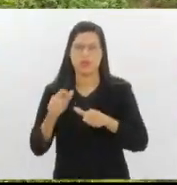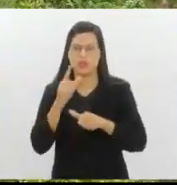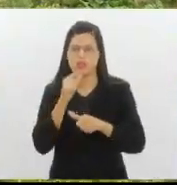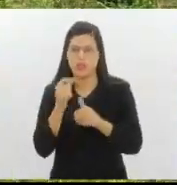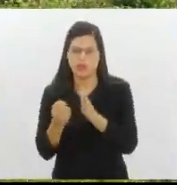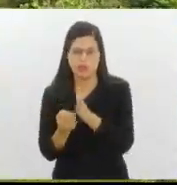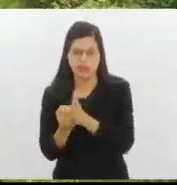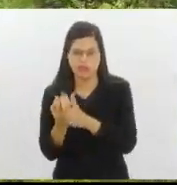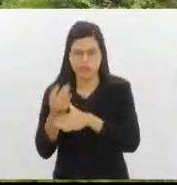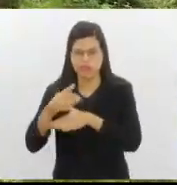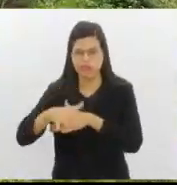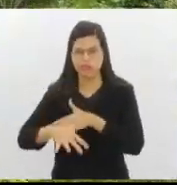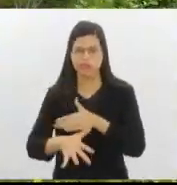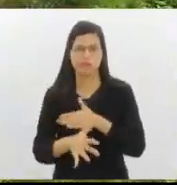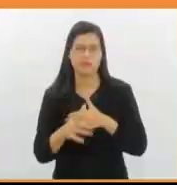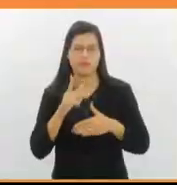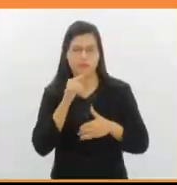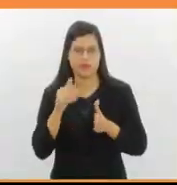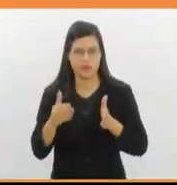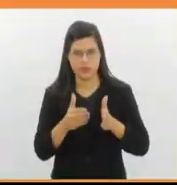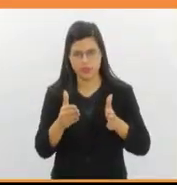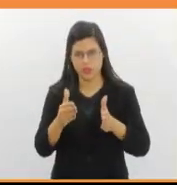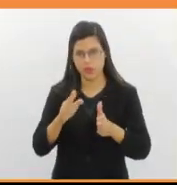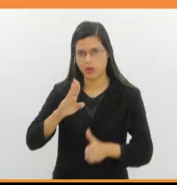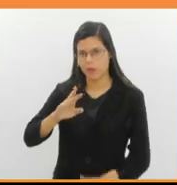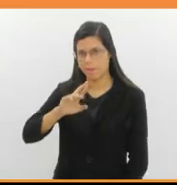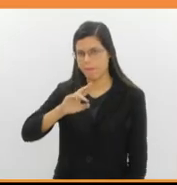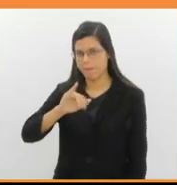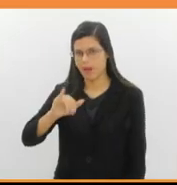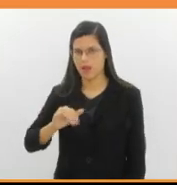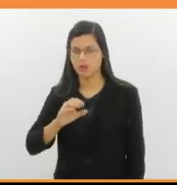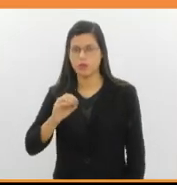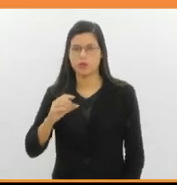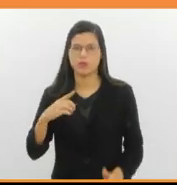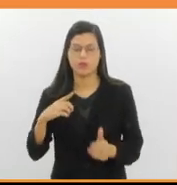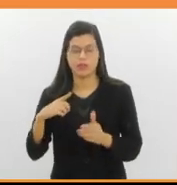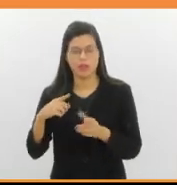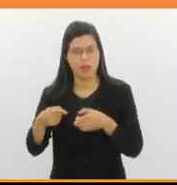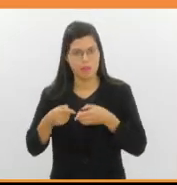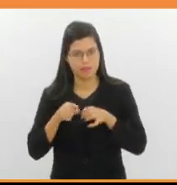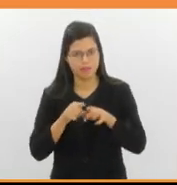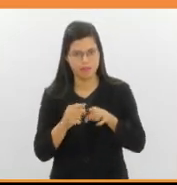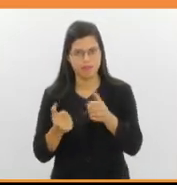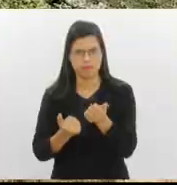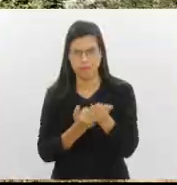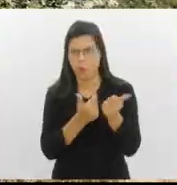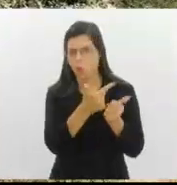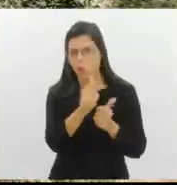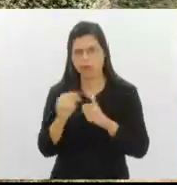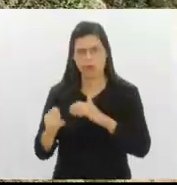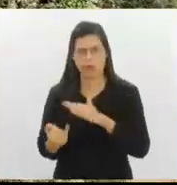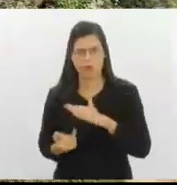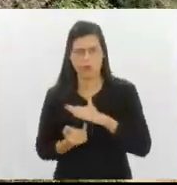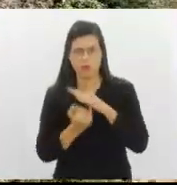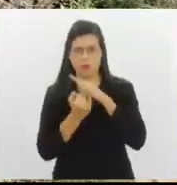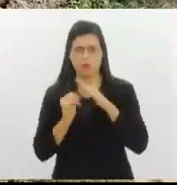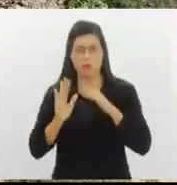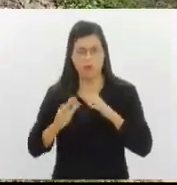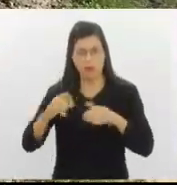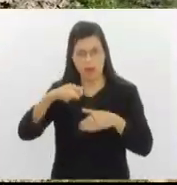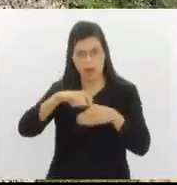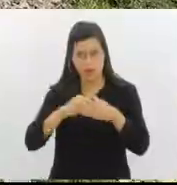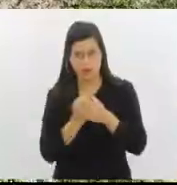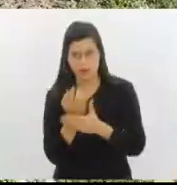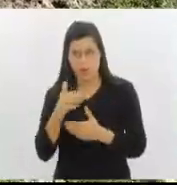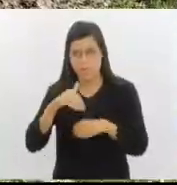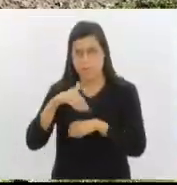beiras de rio e brejos. O trabalho, feito em parceria com outras instituições de preservação ecológica, já viabilizou o plantio de mais